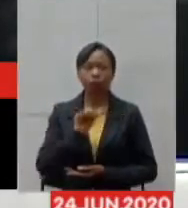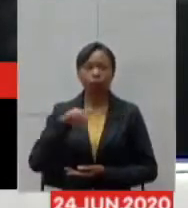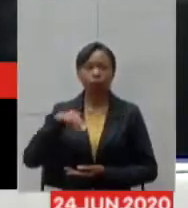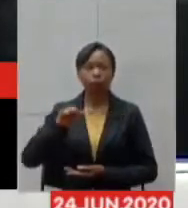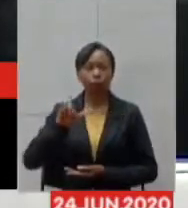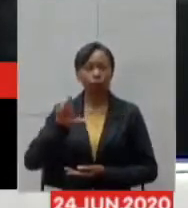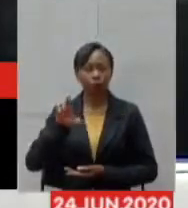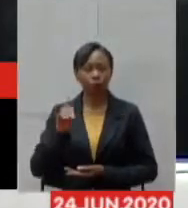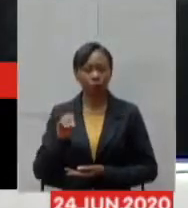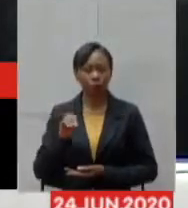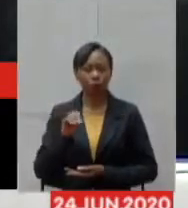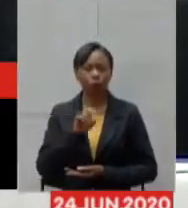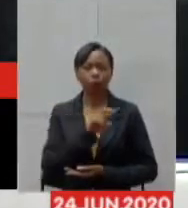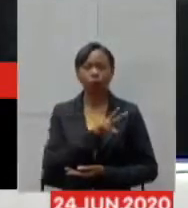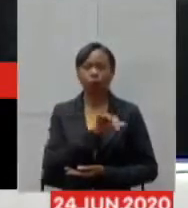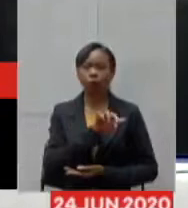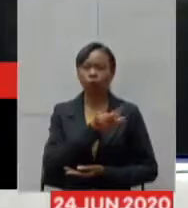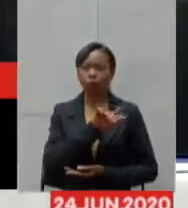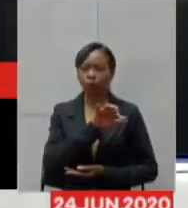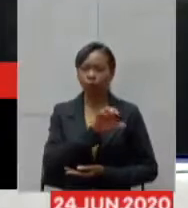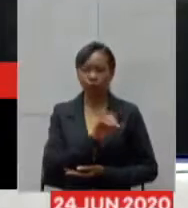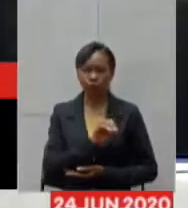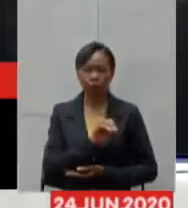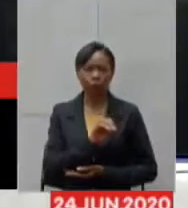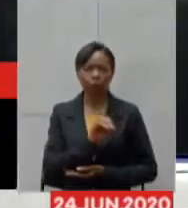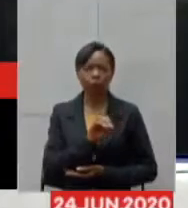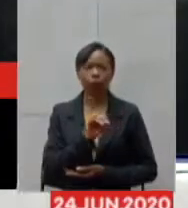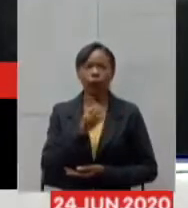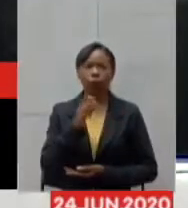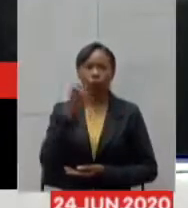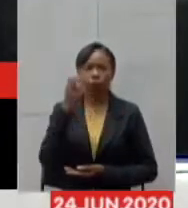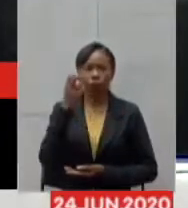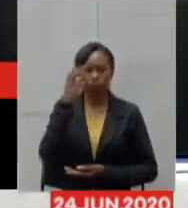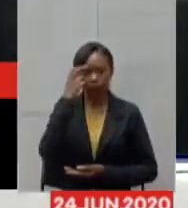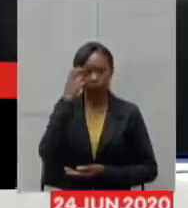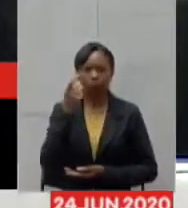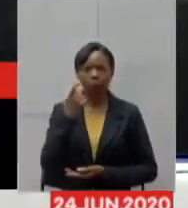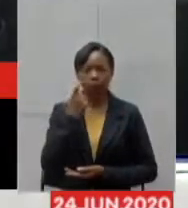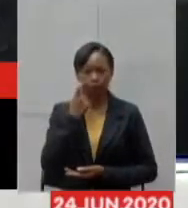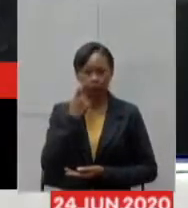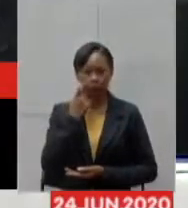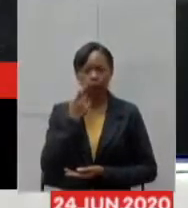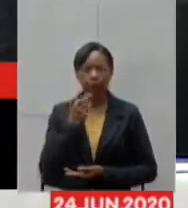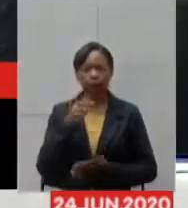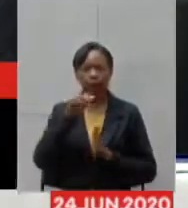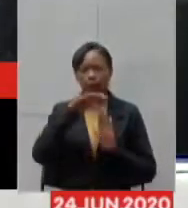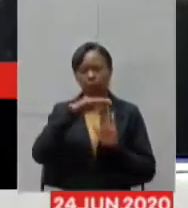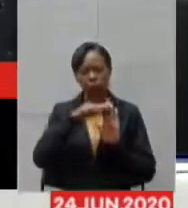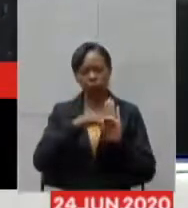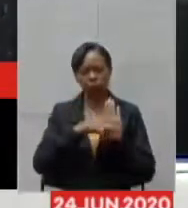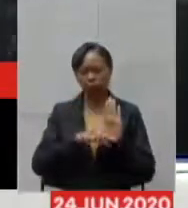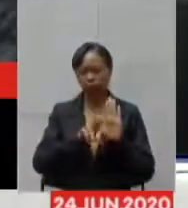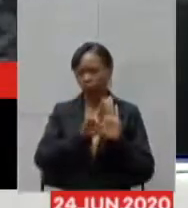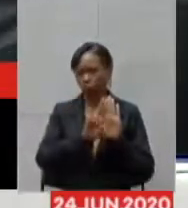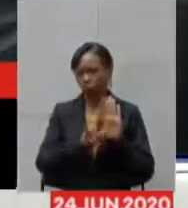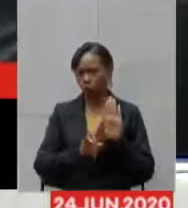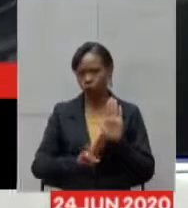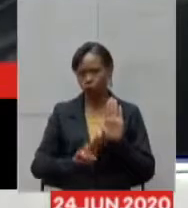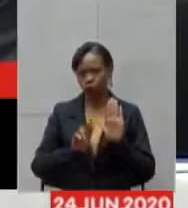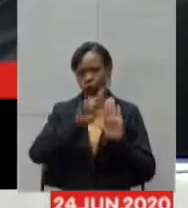Virgílio Guimarães e Zé Guilherme. E, à medida que outros forem chegando, nós vamos também anunciando suas presenças.